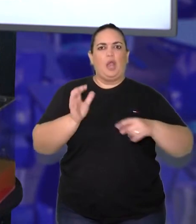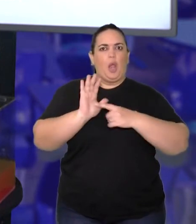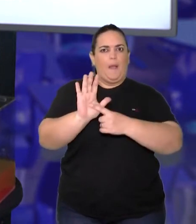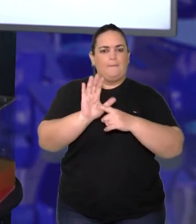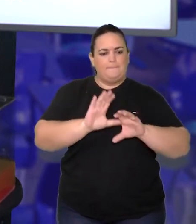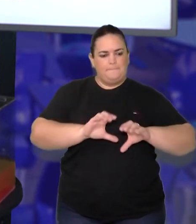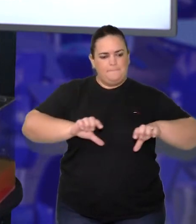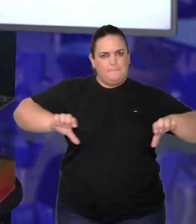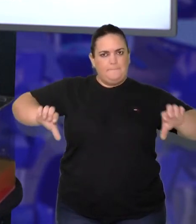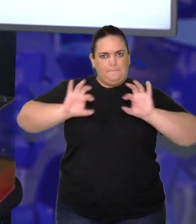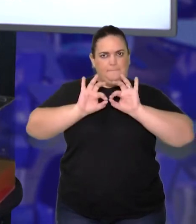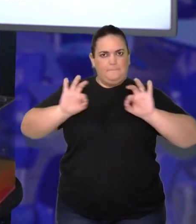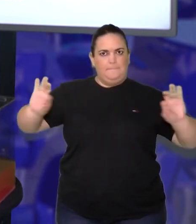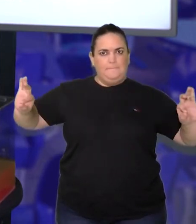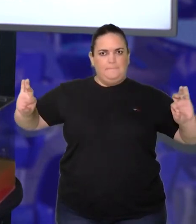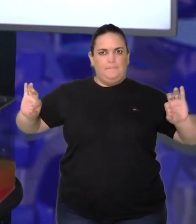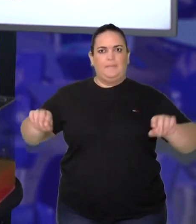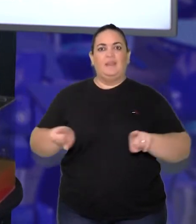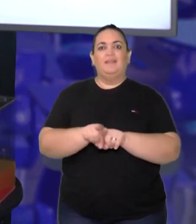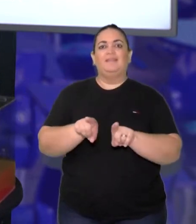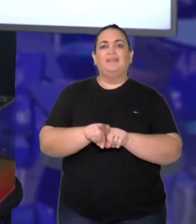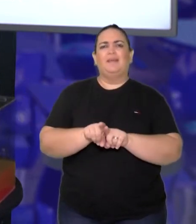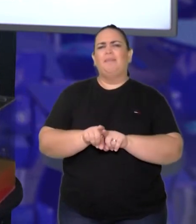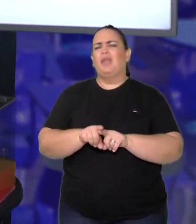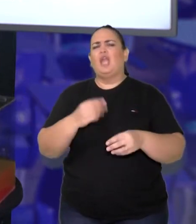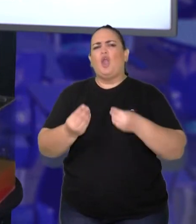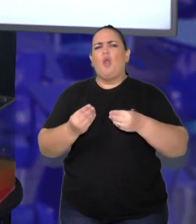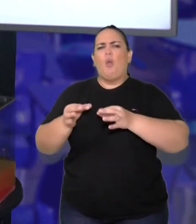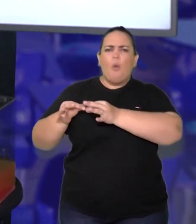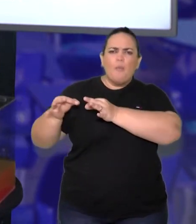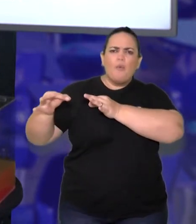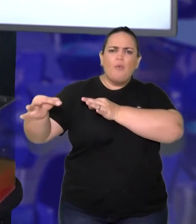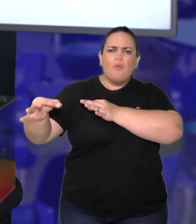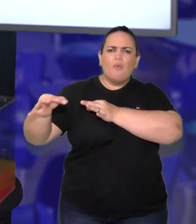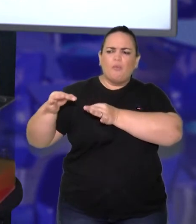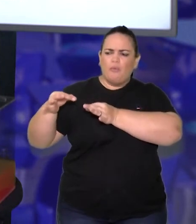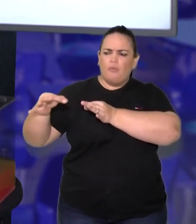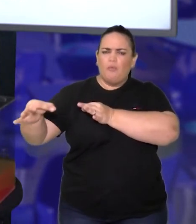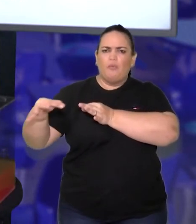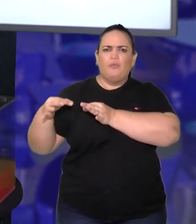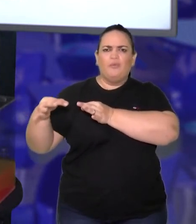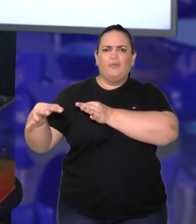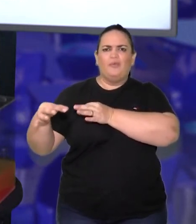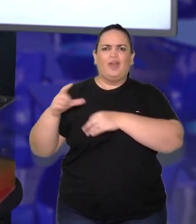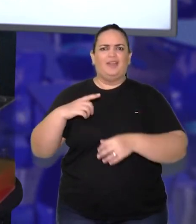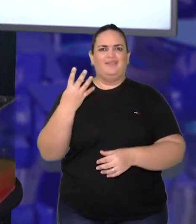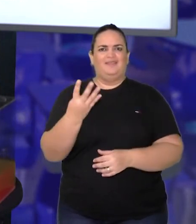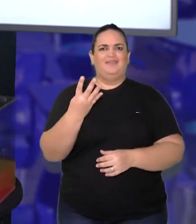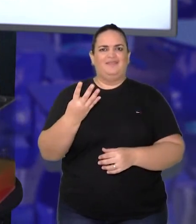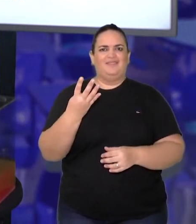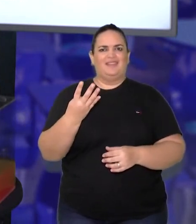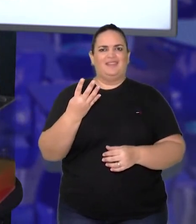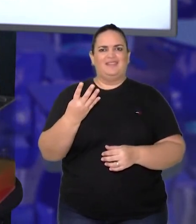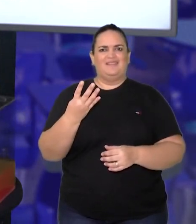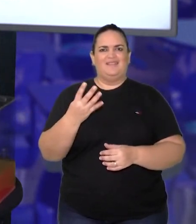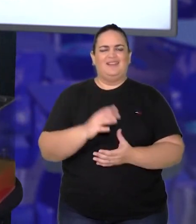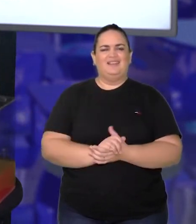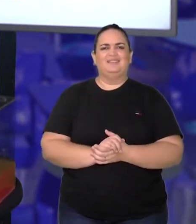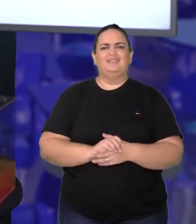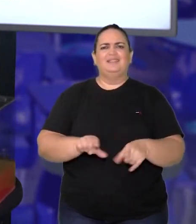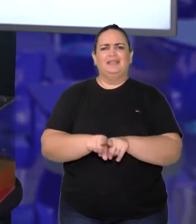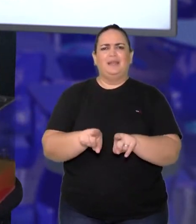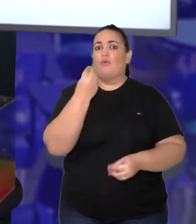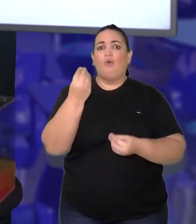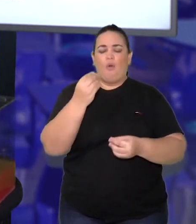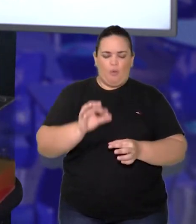Se a gente for comparar ou contar a largura, temos aí mais quatro cubinhos, tá? E se for